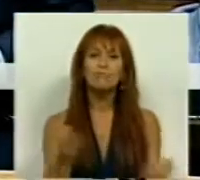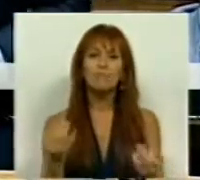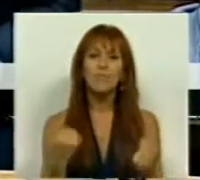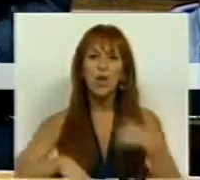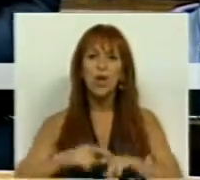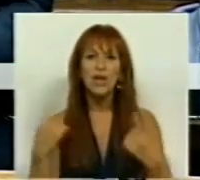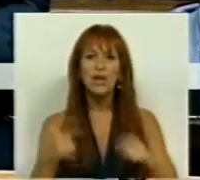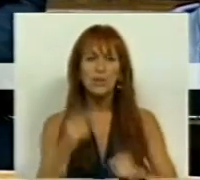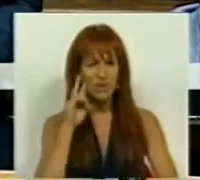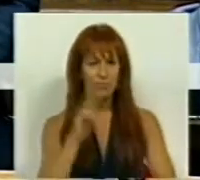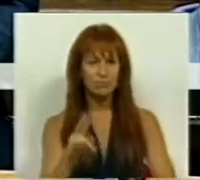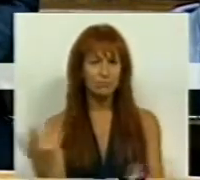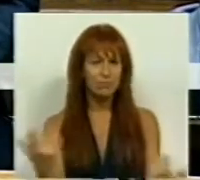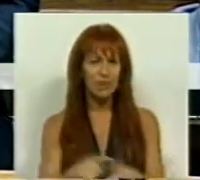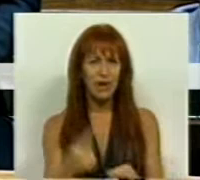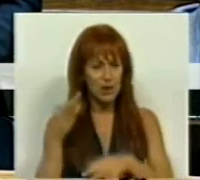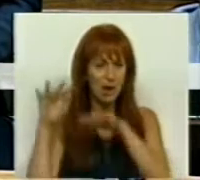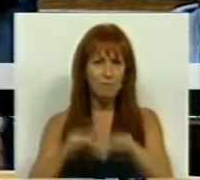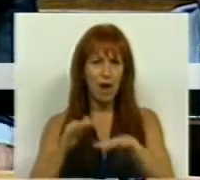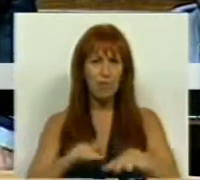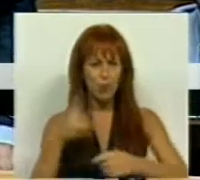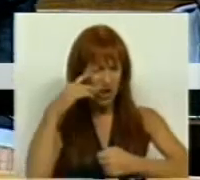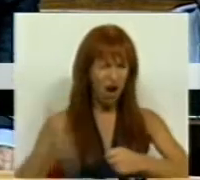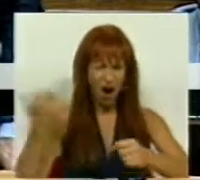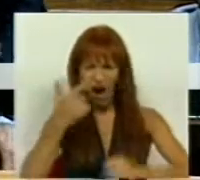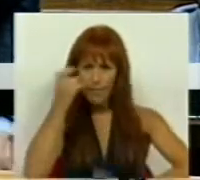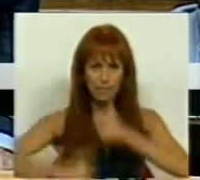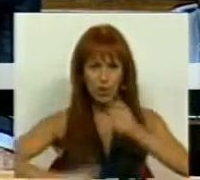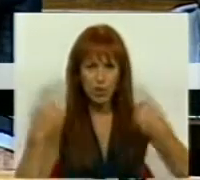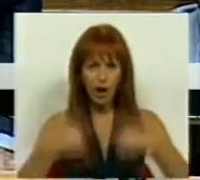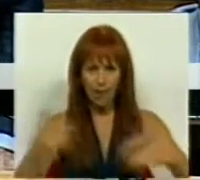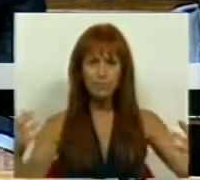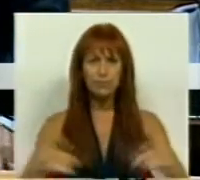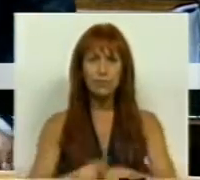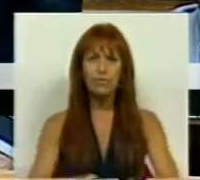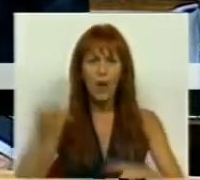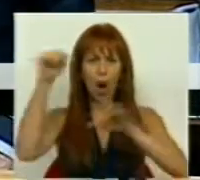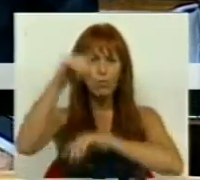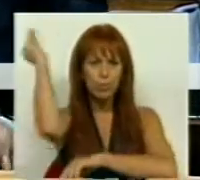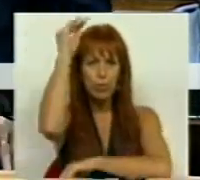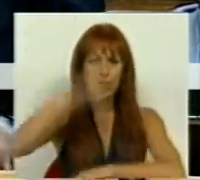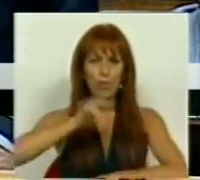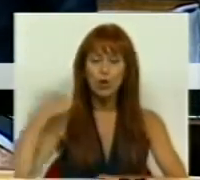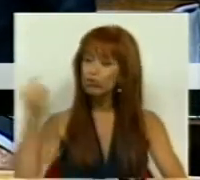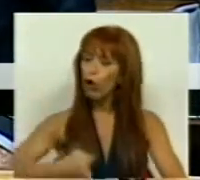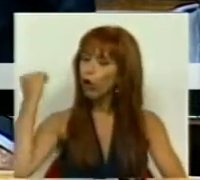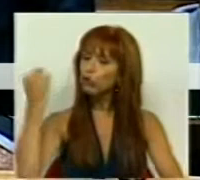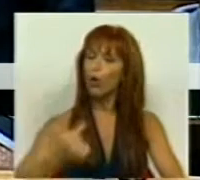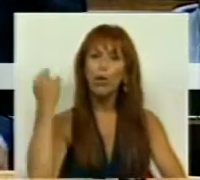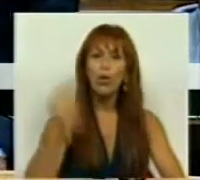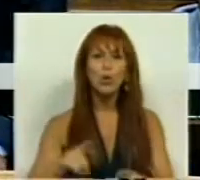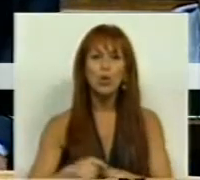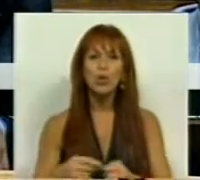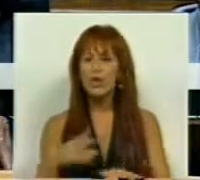facto de nós termos assistido a manifestações de justa indignação das populações do interior do país, que todos os dias